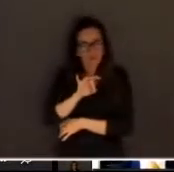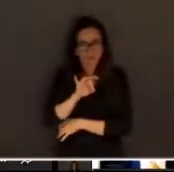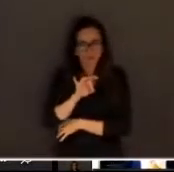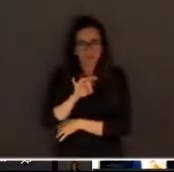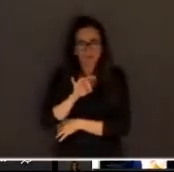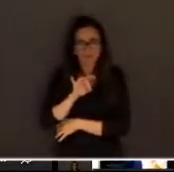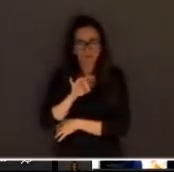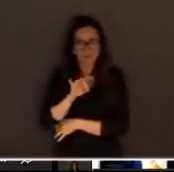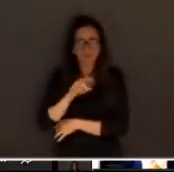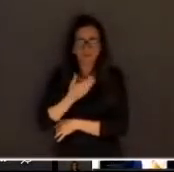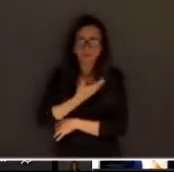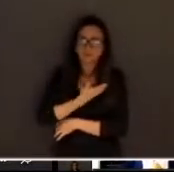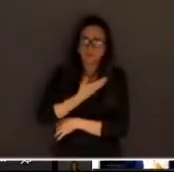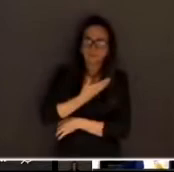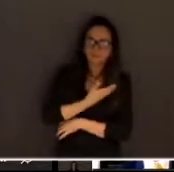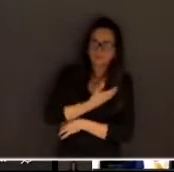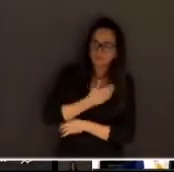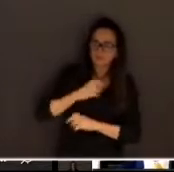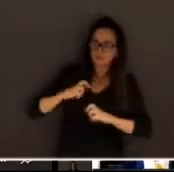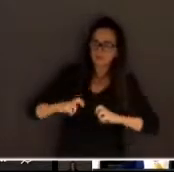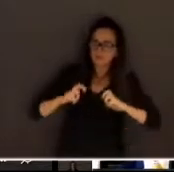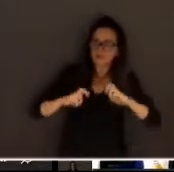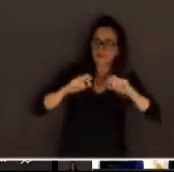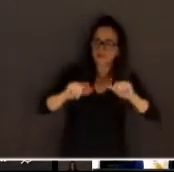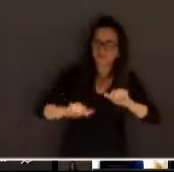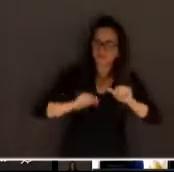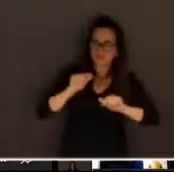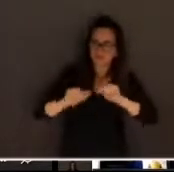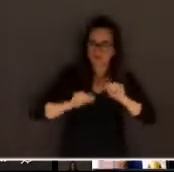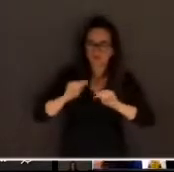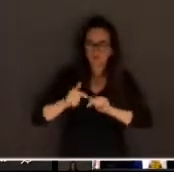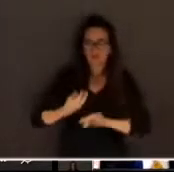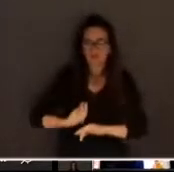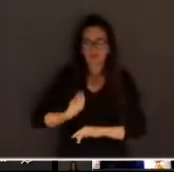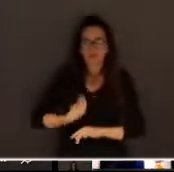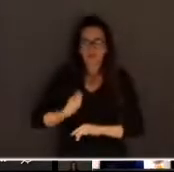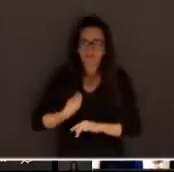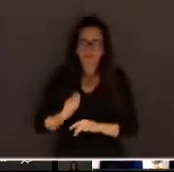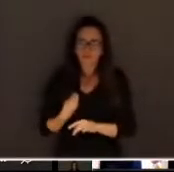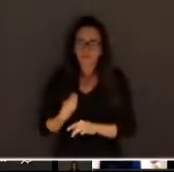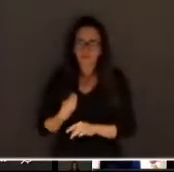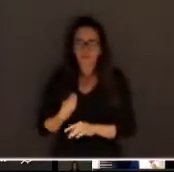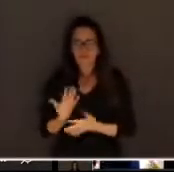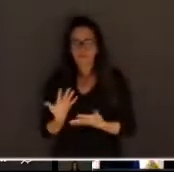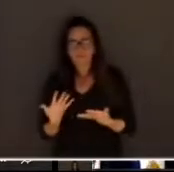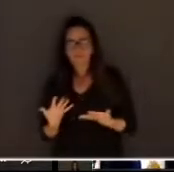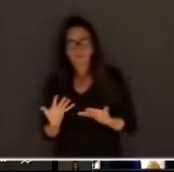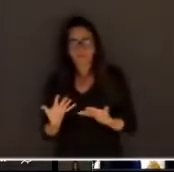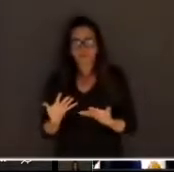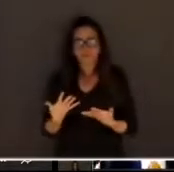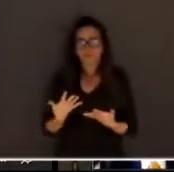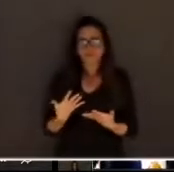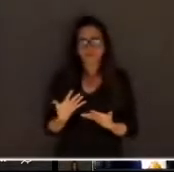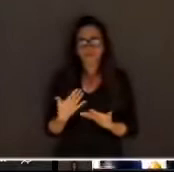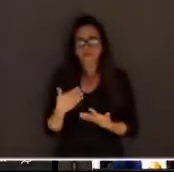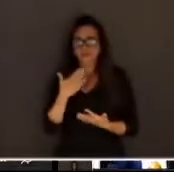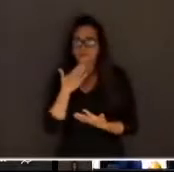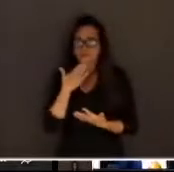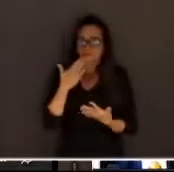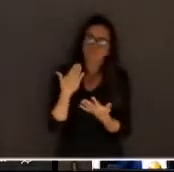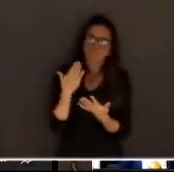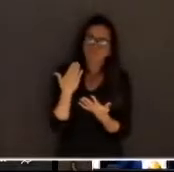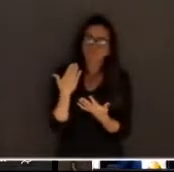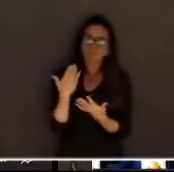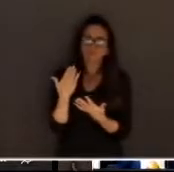colegas de curadoria da vida. Eu peço vênia para dedicar este nosso encontro